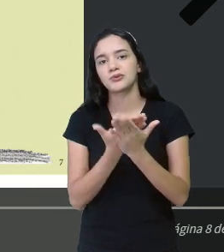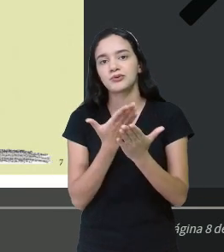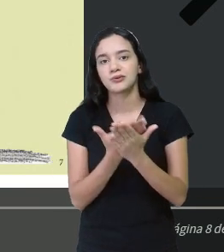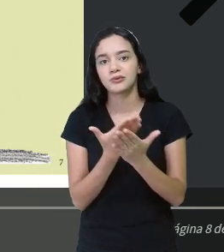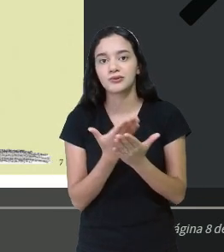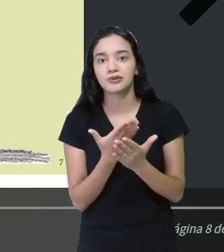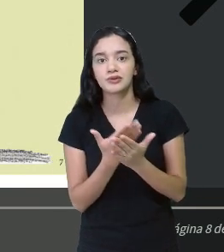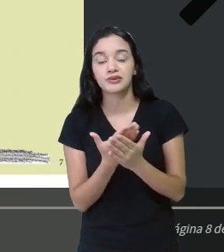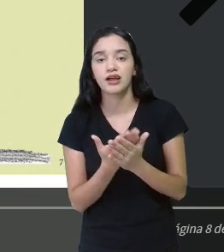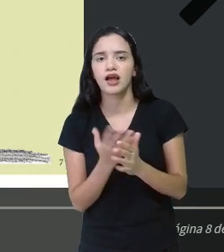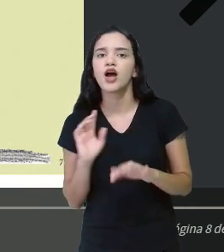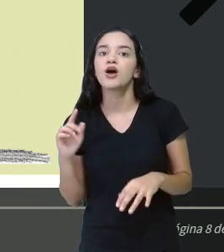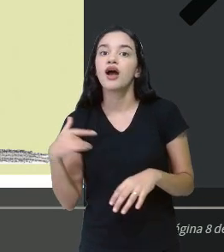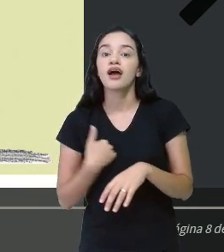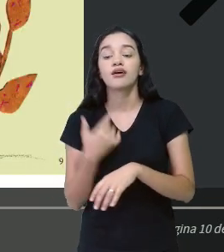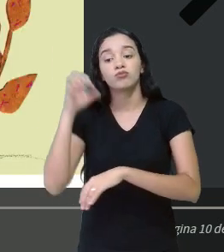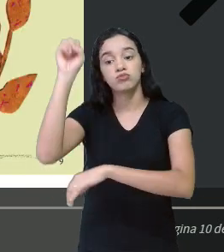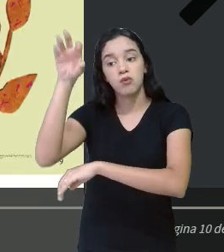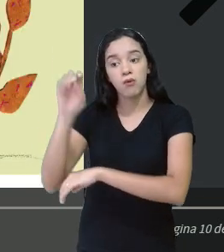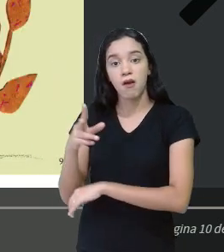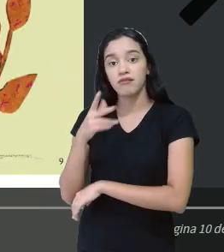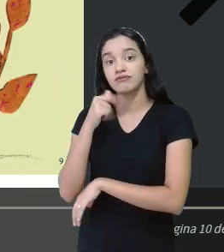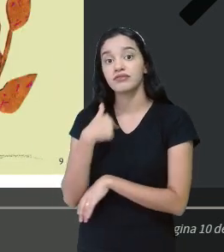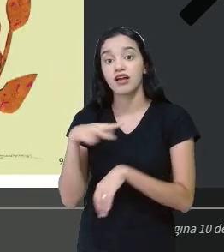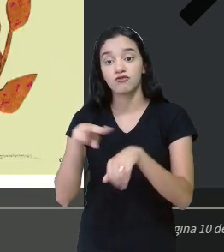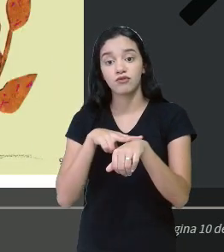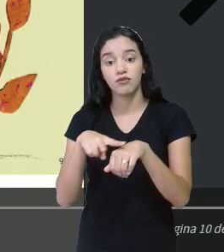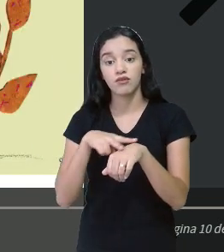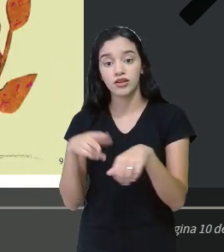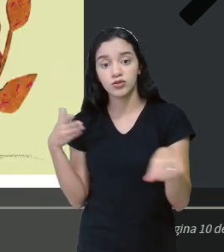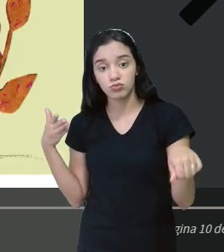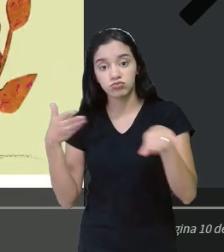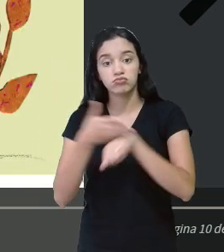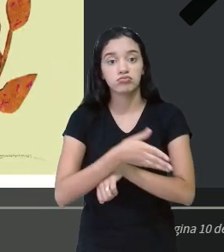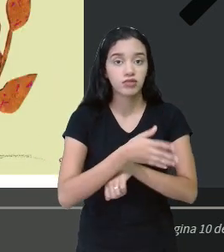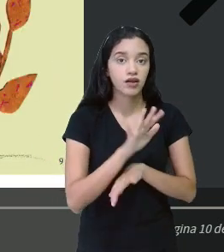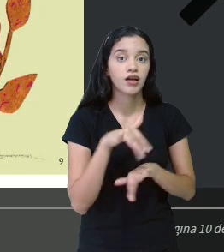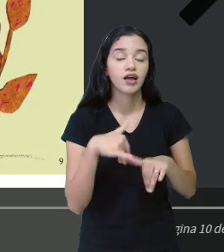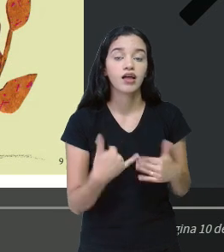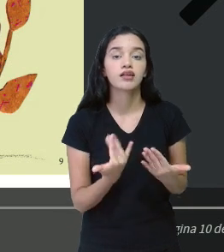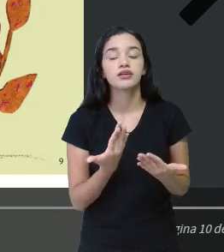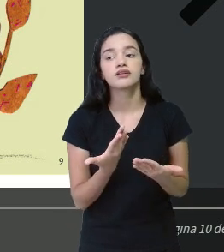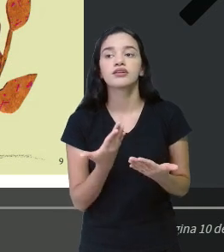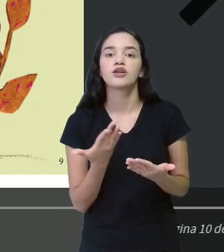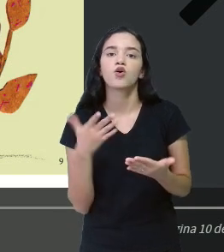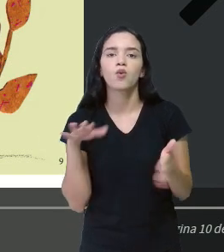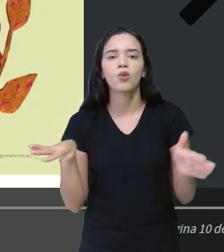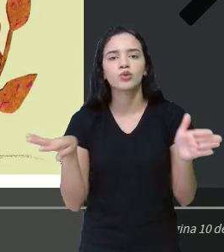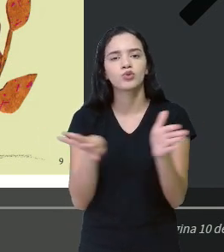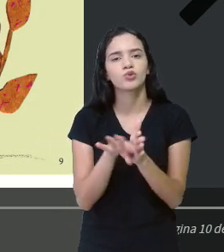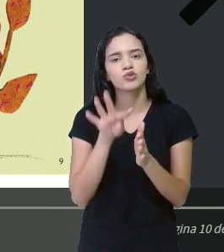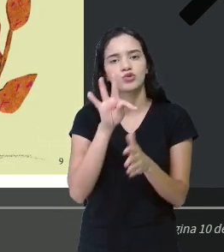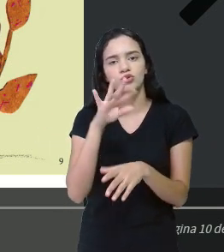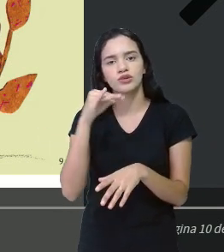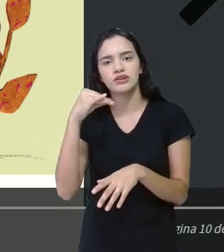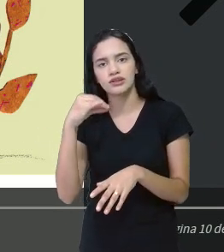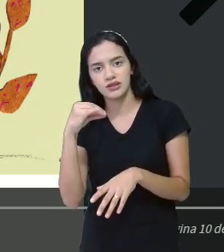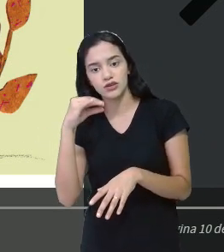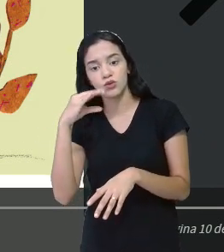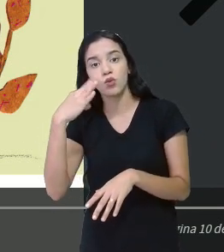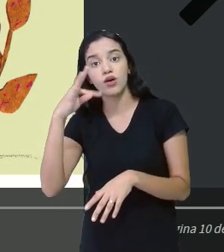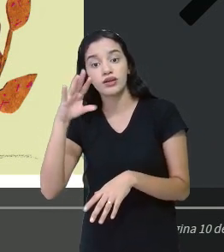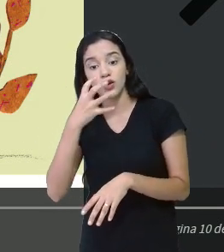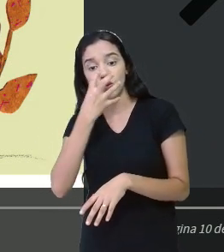verde, podemos passar. Quando chego, Tico faz a maior festa. Au, au,